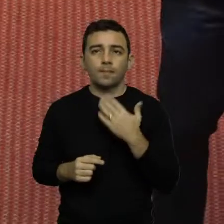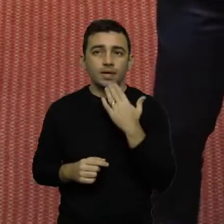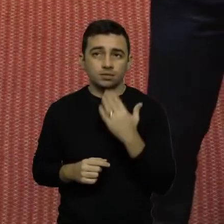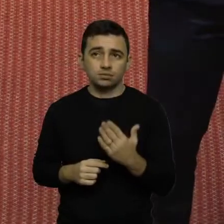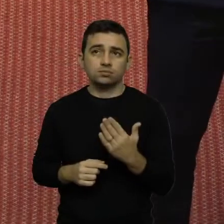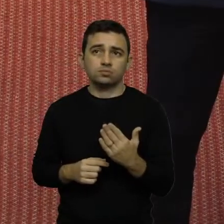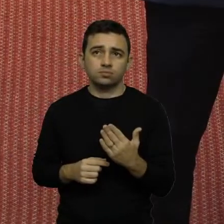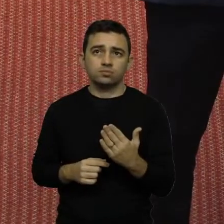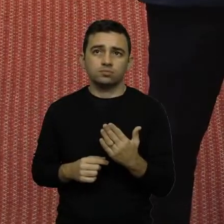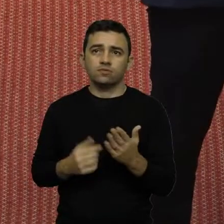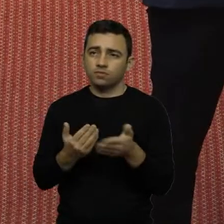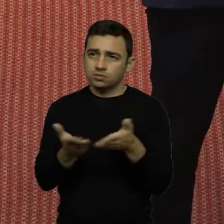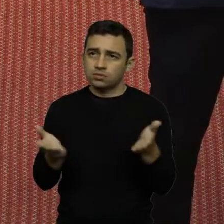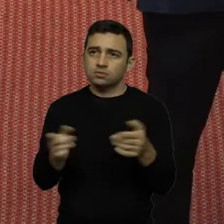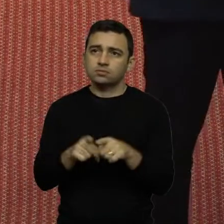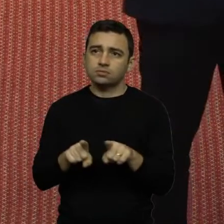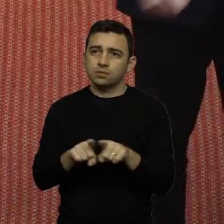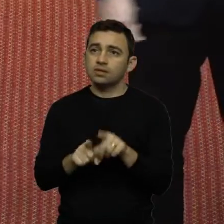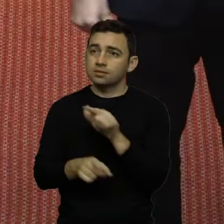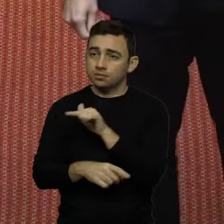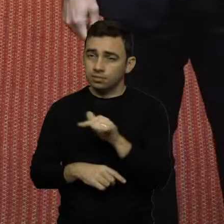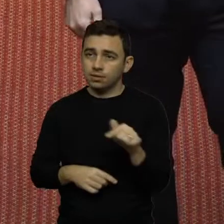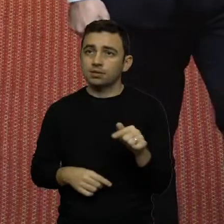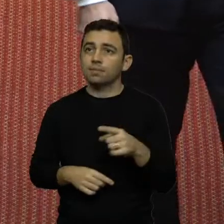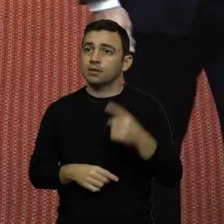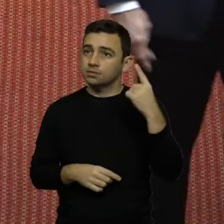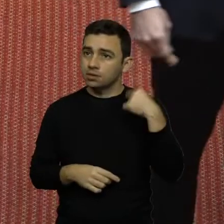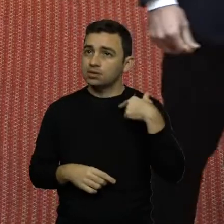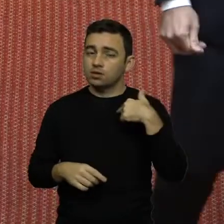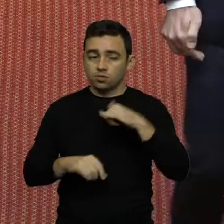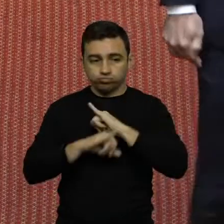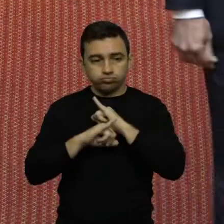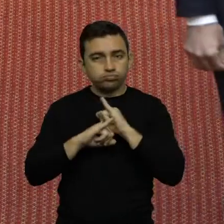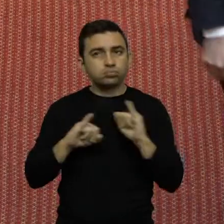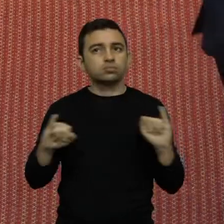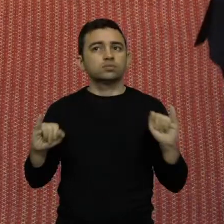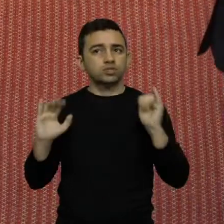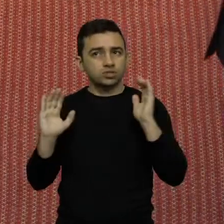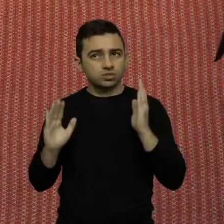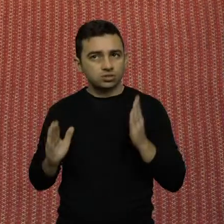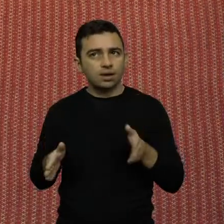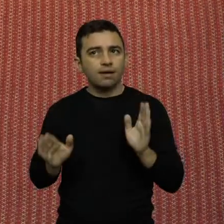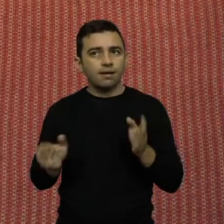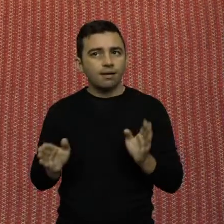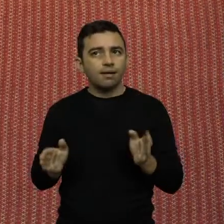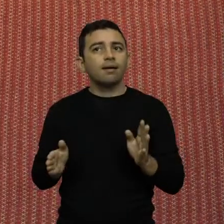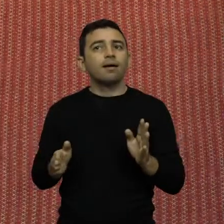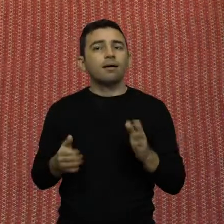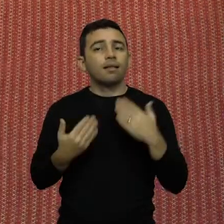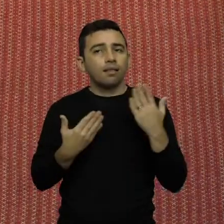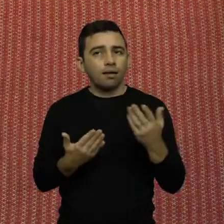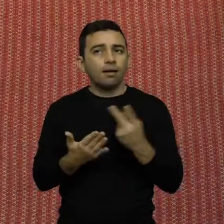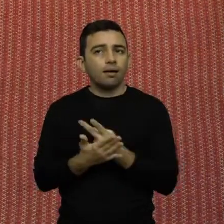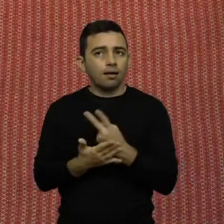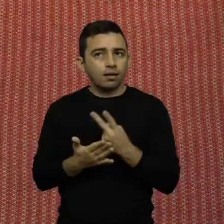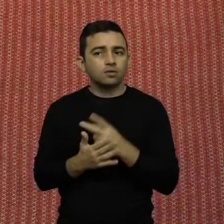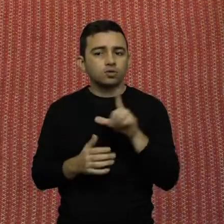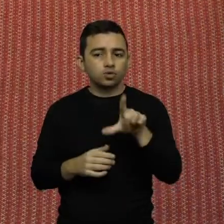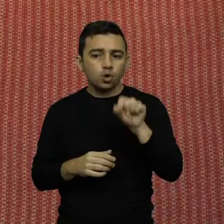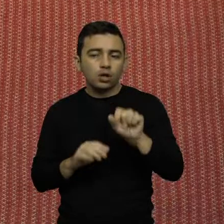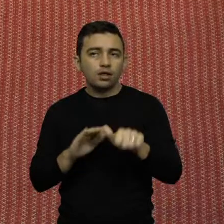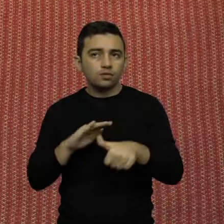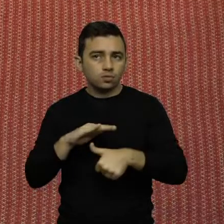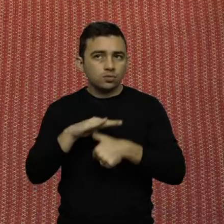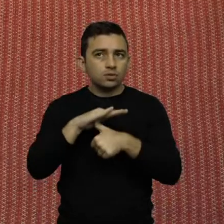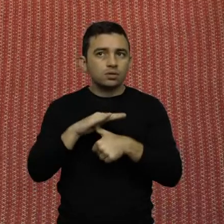também, porque, semana passada, já vim aqui e denunciei a sacanagem que estão fazendo na escolha da reitoria da UFSC.